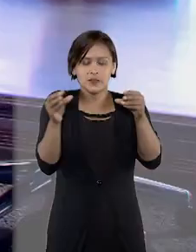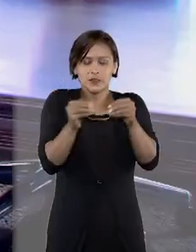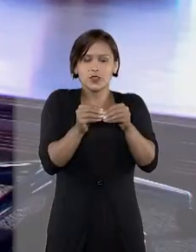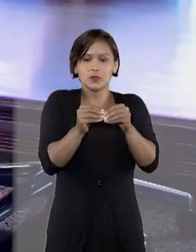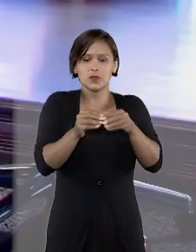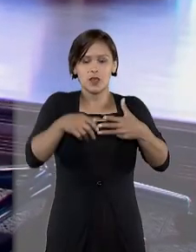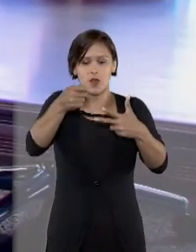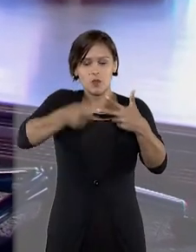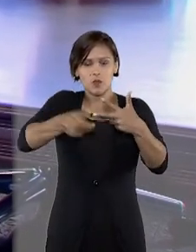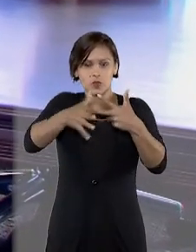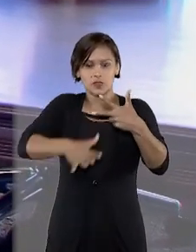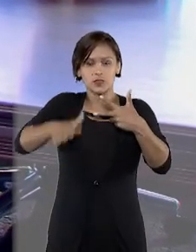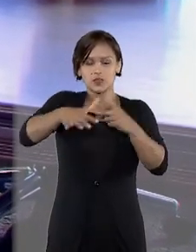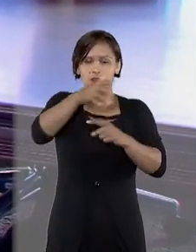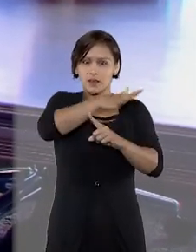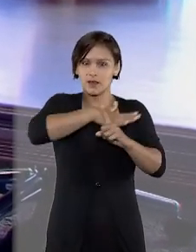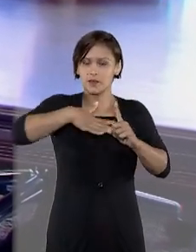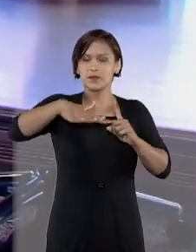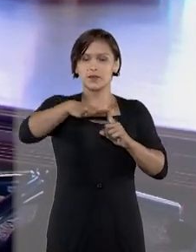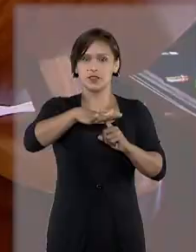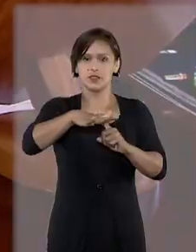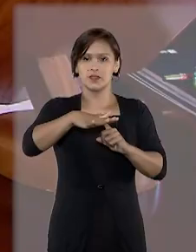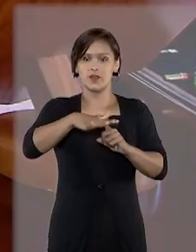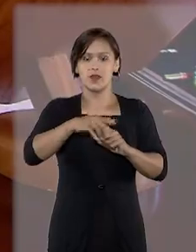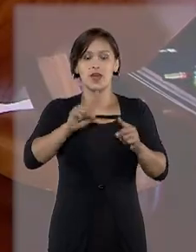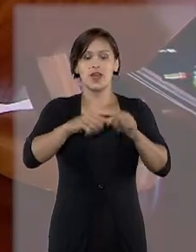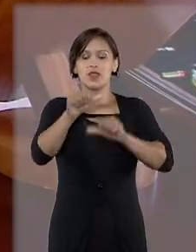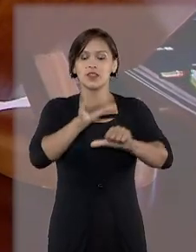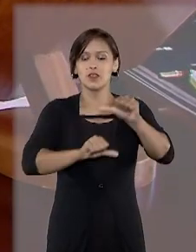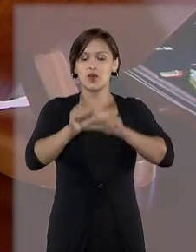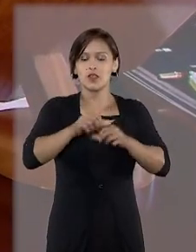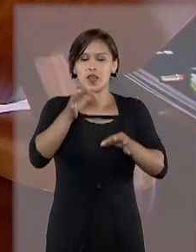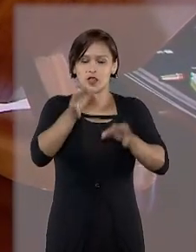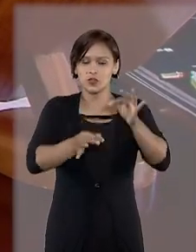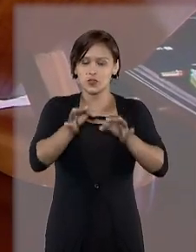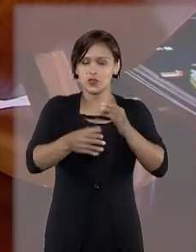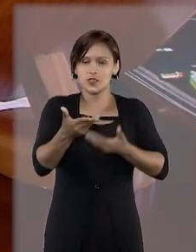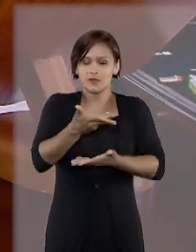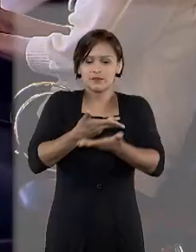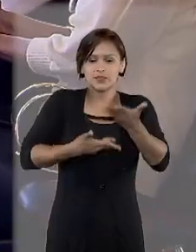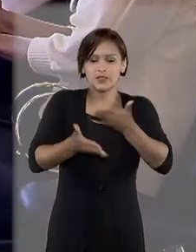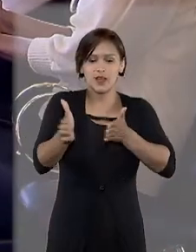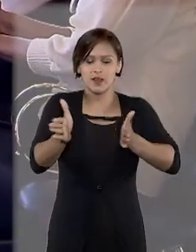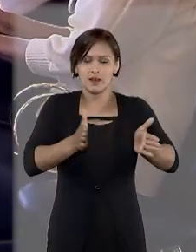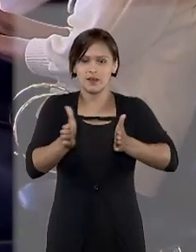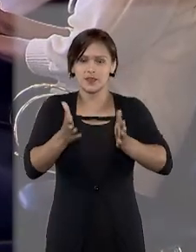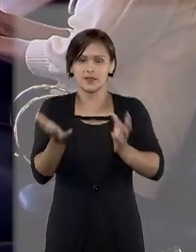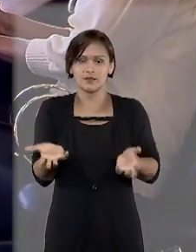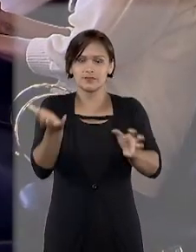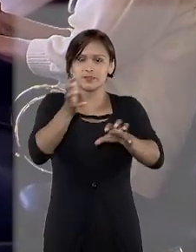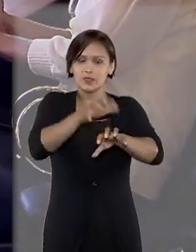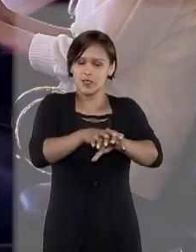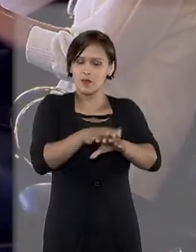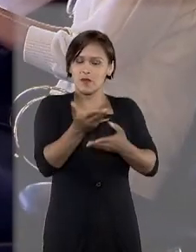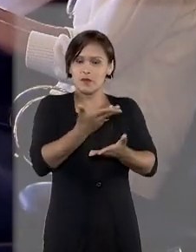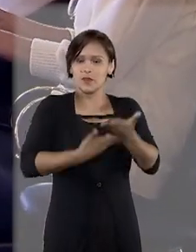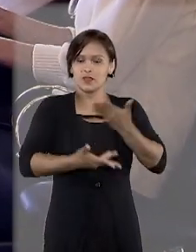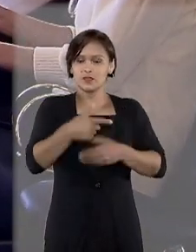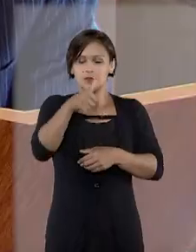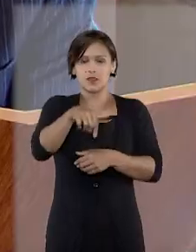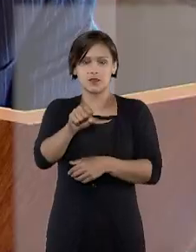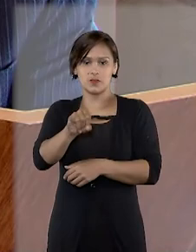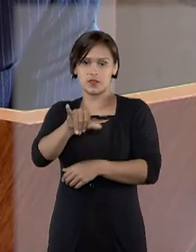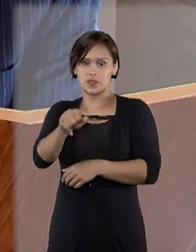entre o poder judiciário e a população e, com isso, tornar a justiça ainda mais acessível e efetivar uma gestão mais participativa no